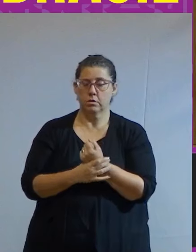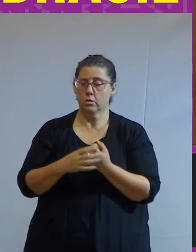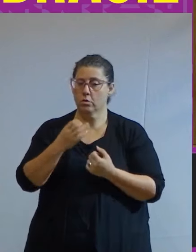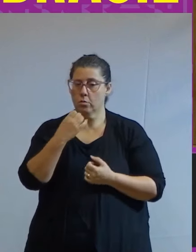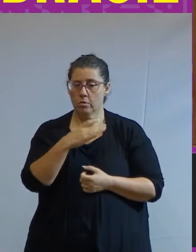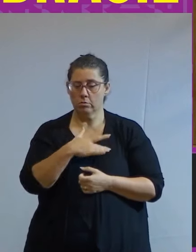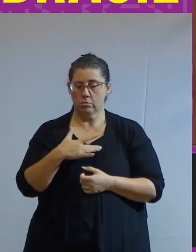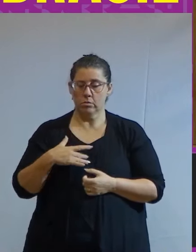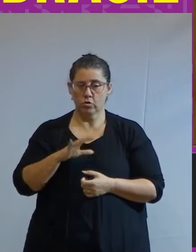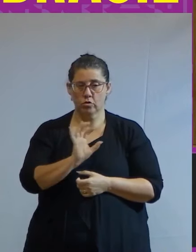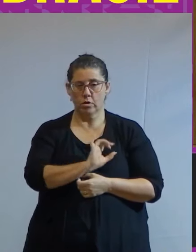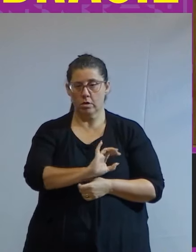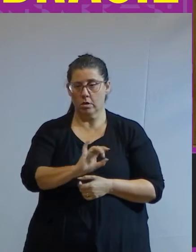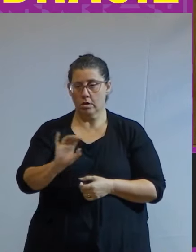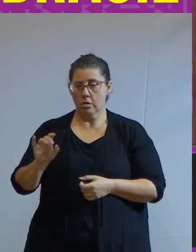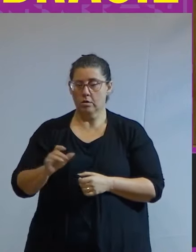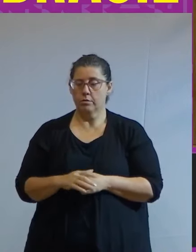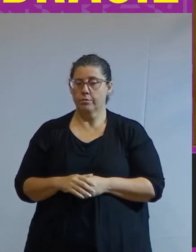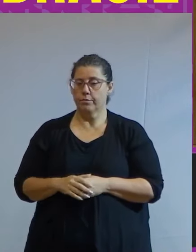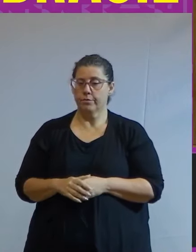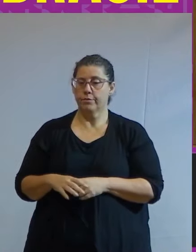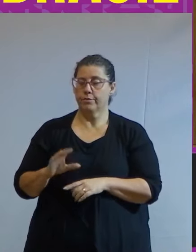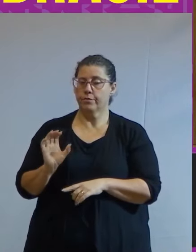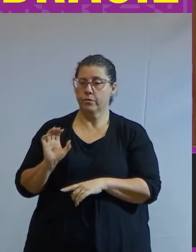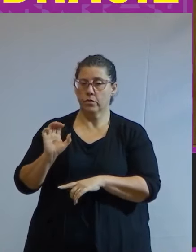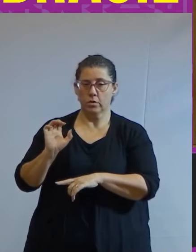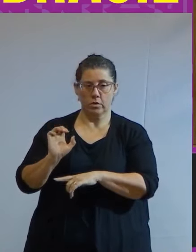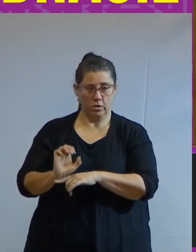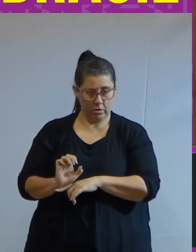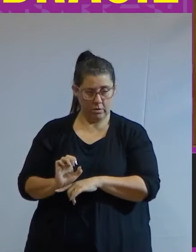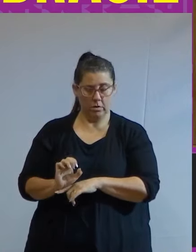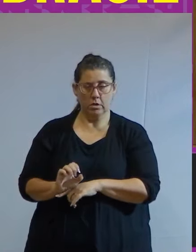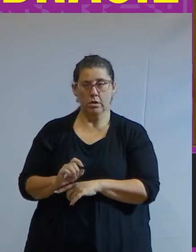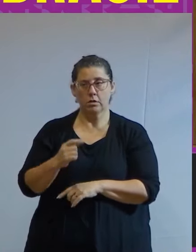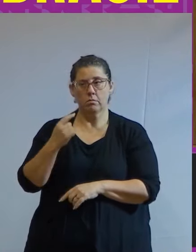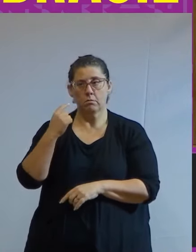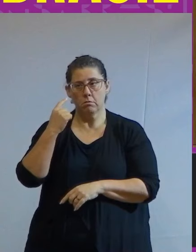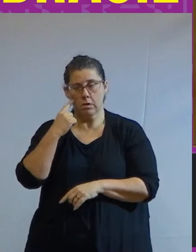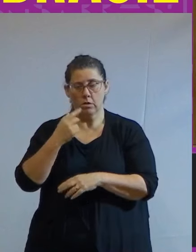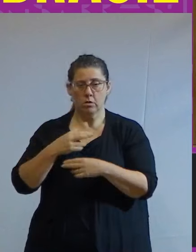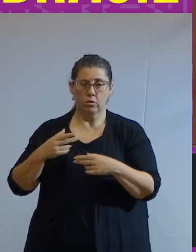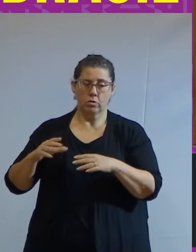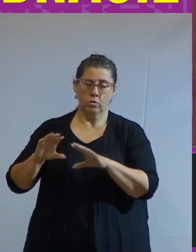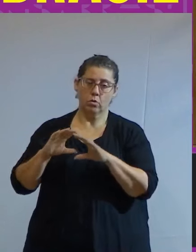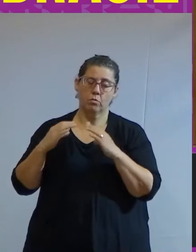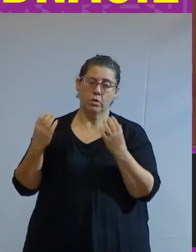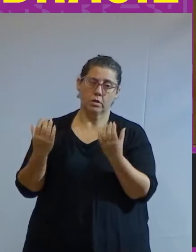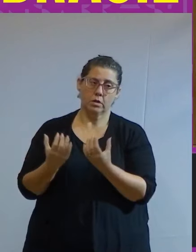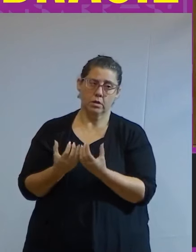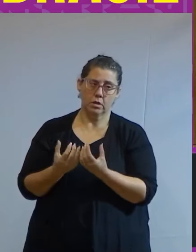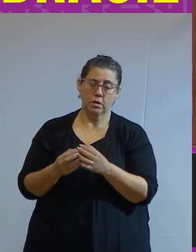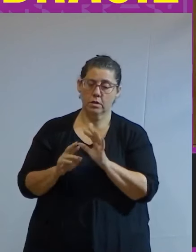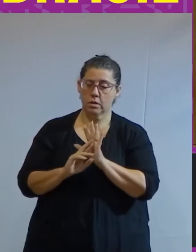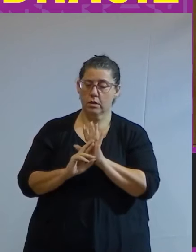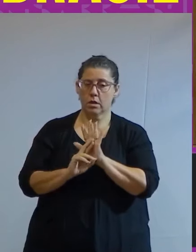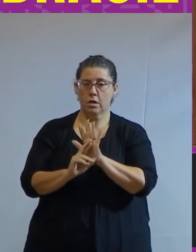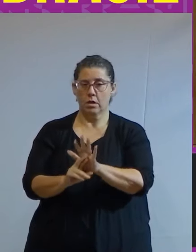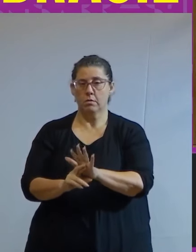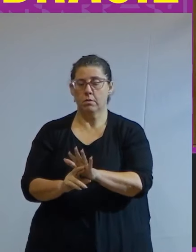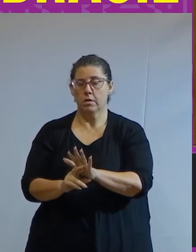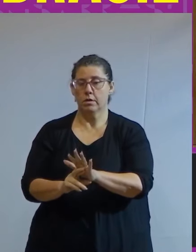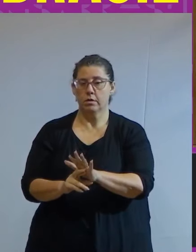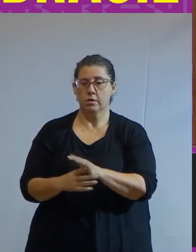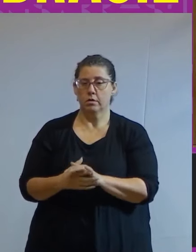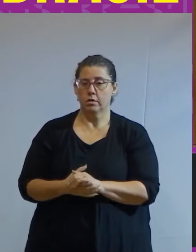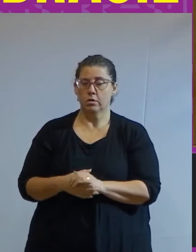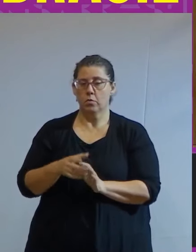de cada um o Estado conclui Fausto pressupõe funções comunitárias e representa nessa medida